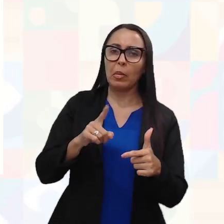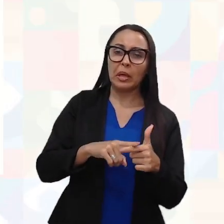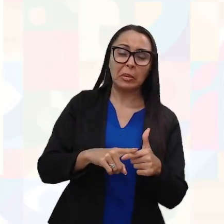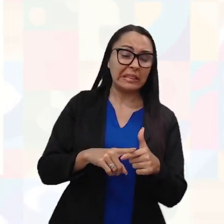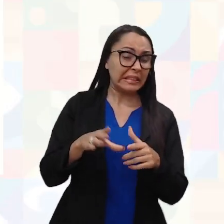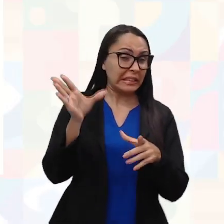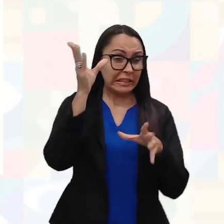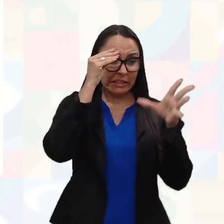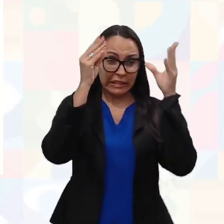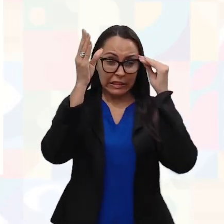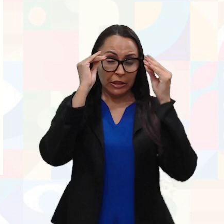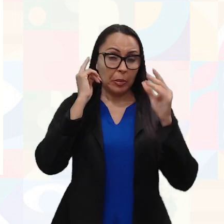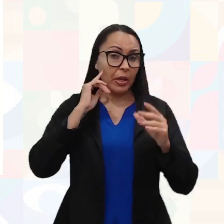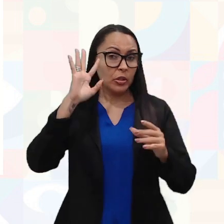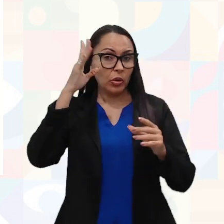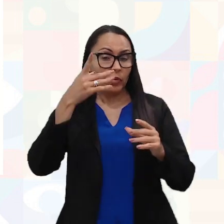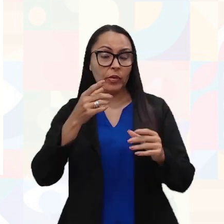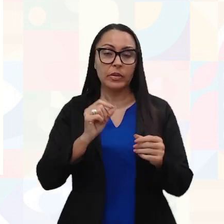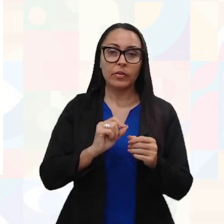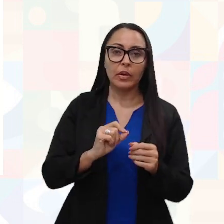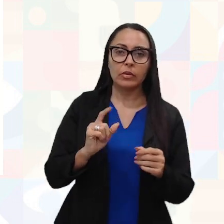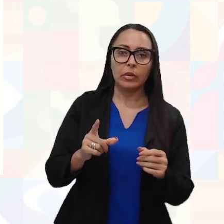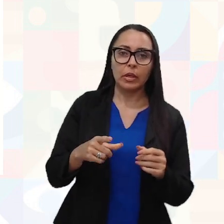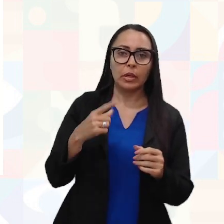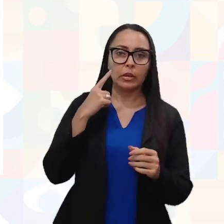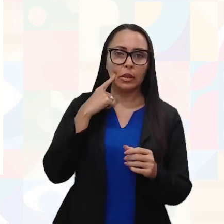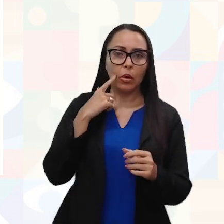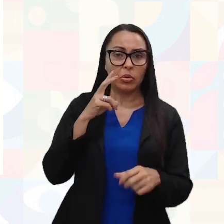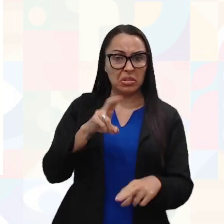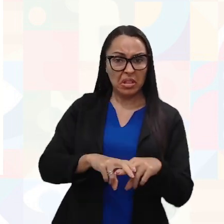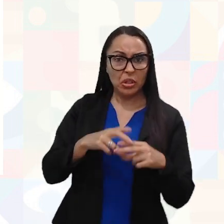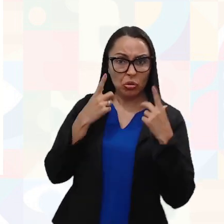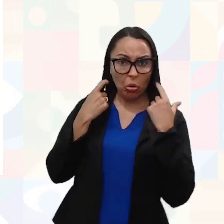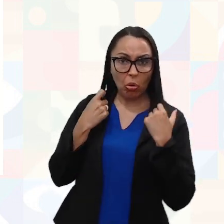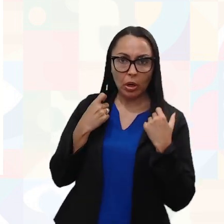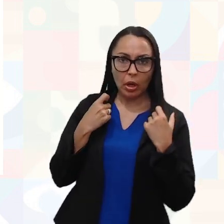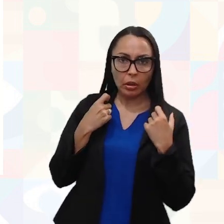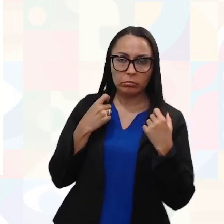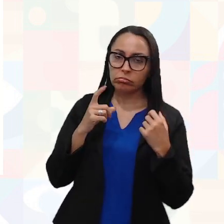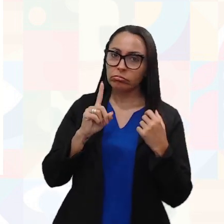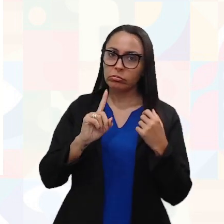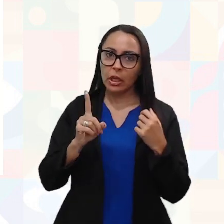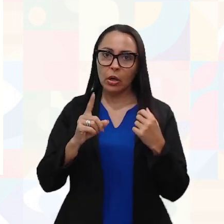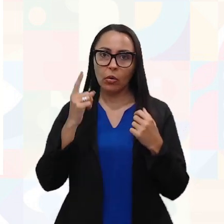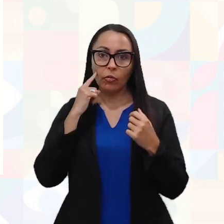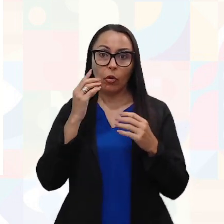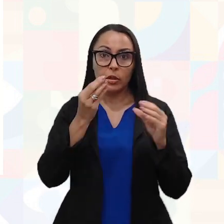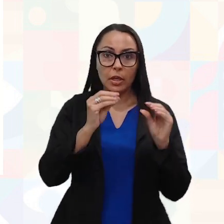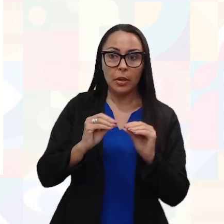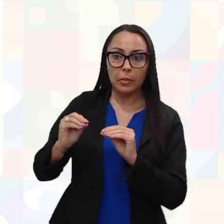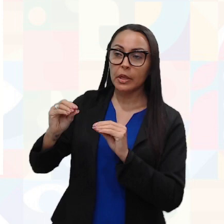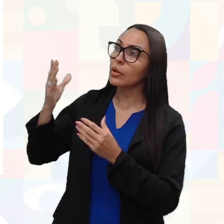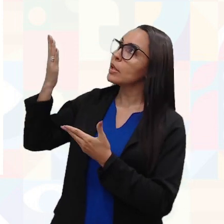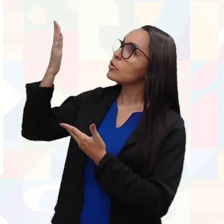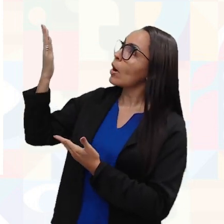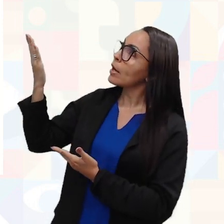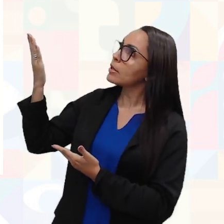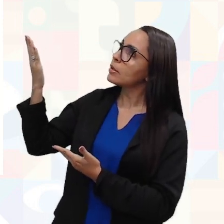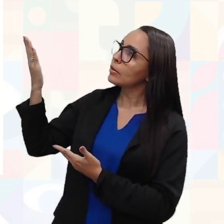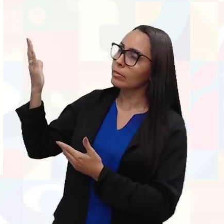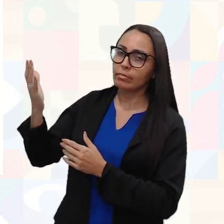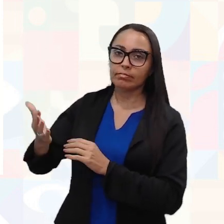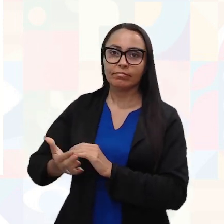resolver. O que é que você faz? Sente e chora? Não! Você aplica uma matriz GULT. Tá? Então, essa